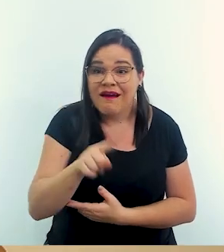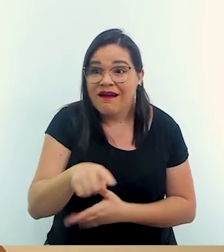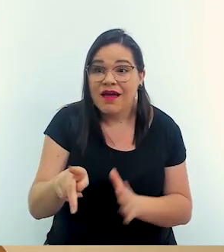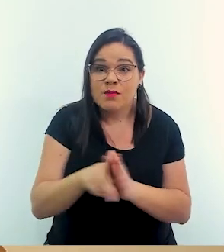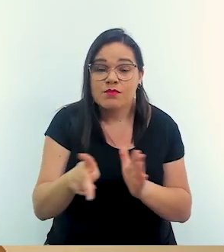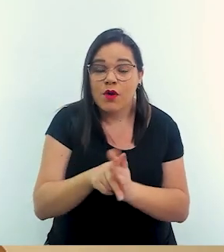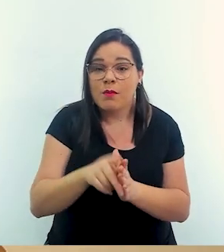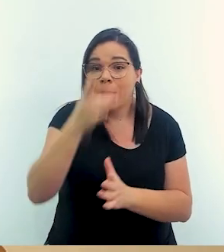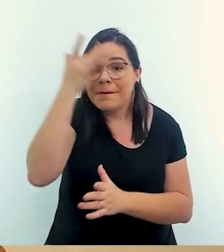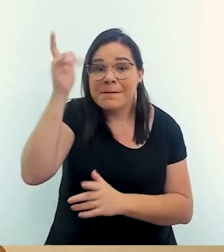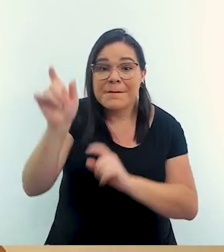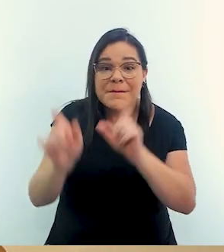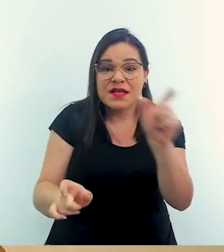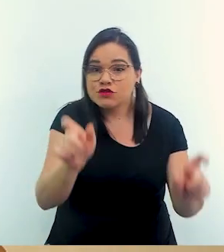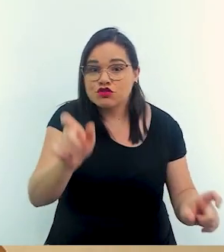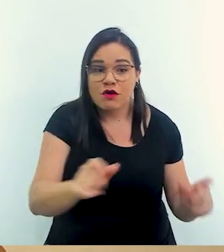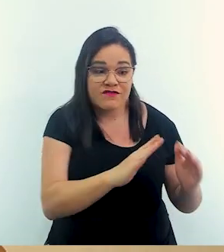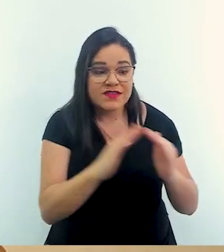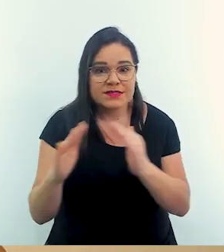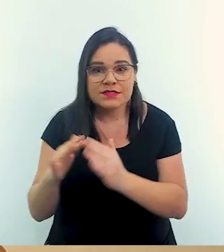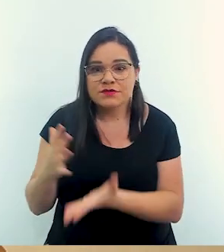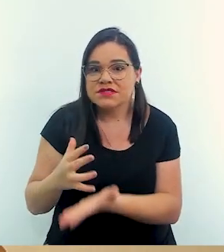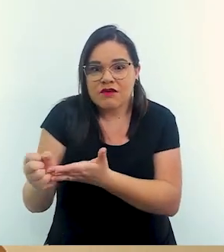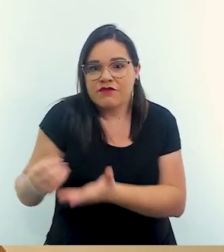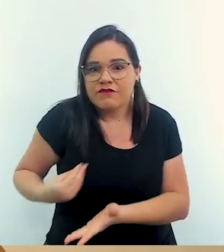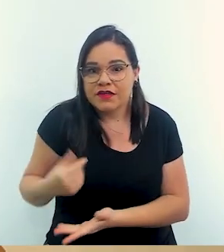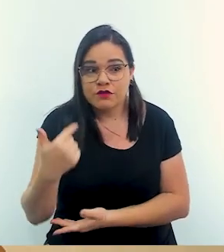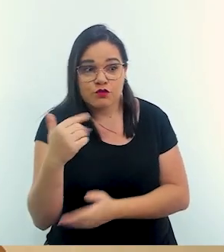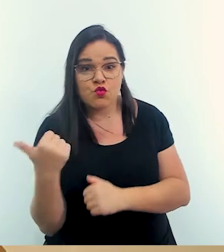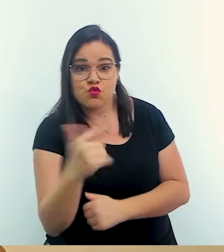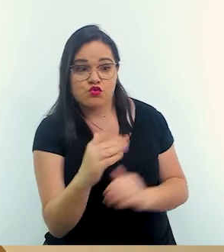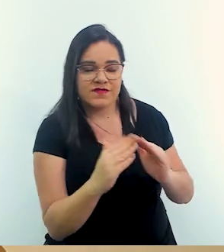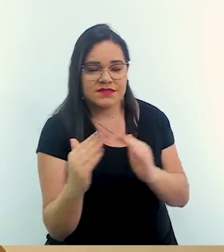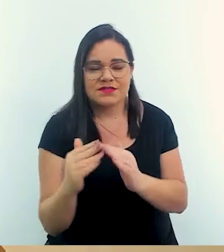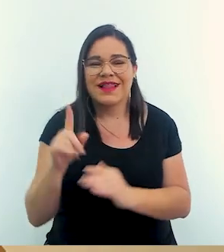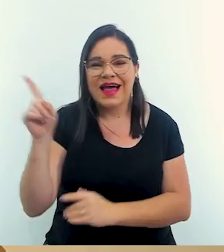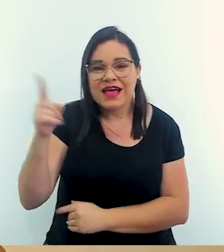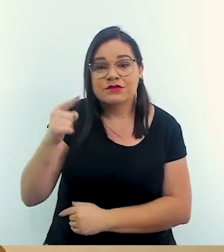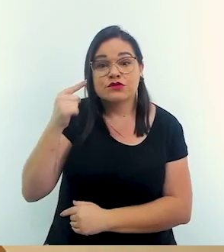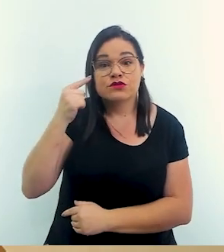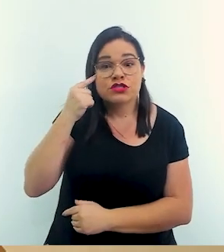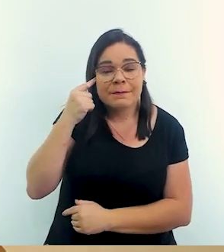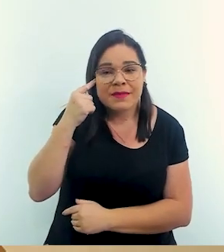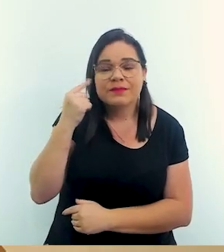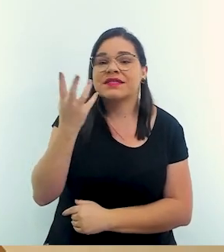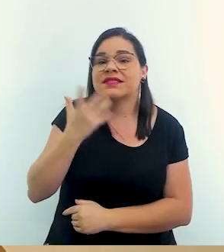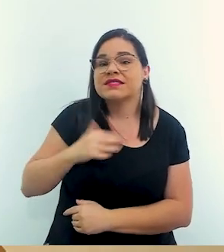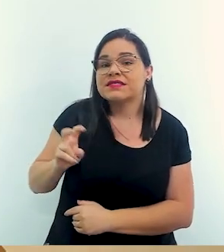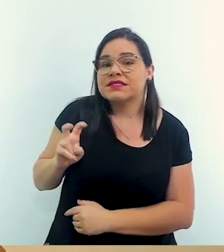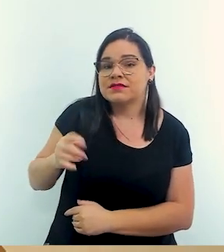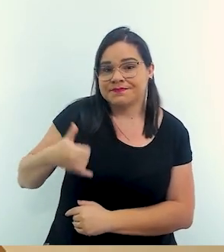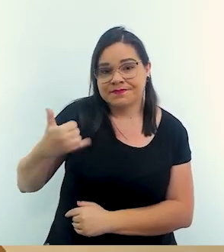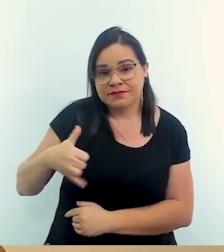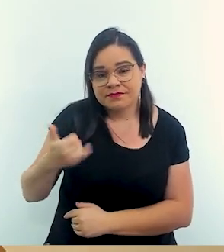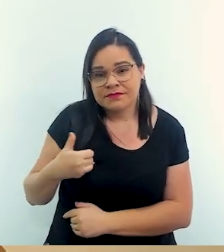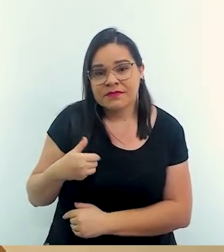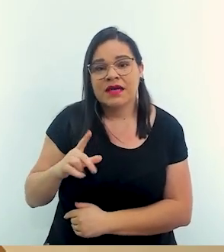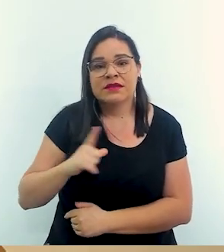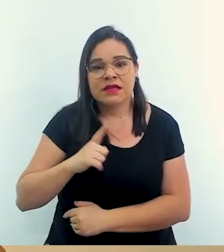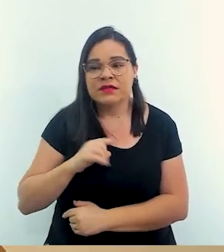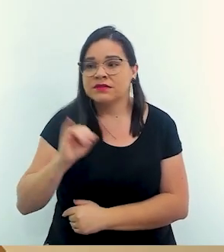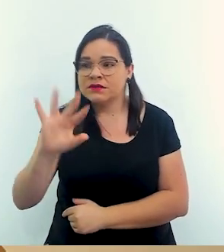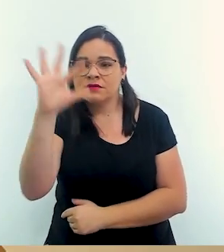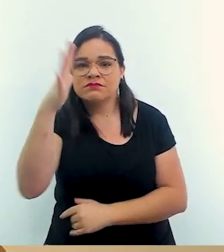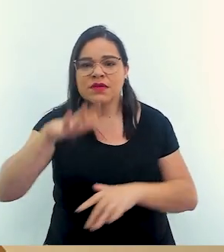inundado exato então no Japão as crianças de 5 anos de idade elas têm aula de como se